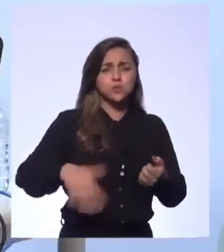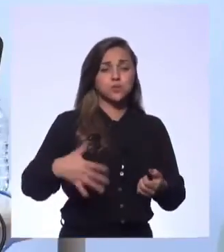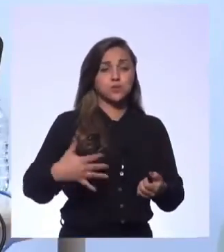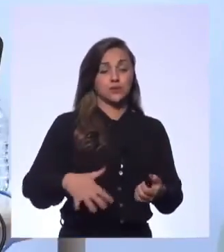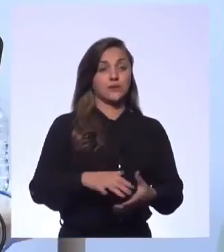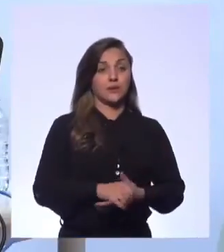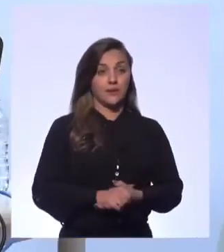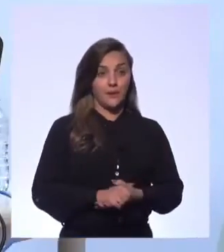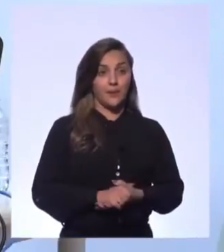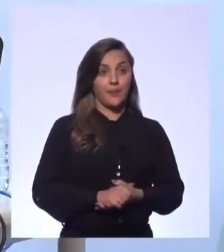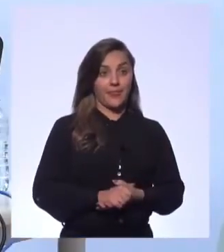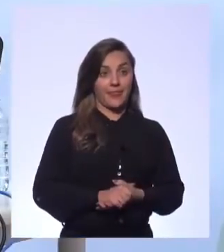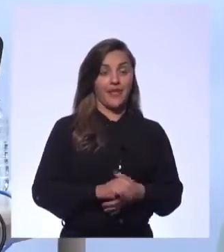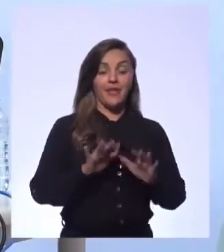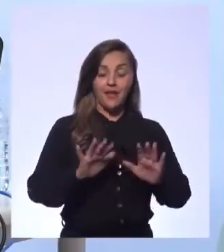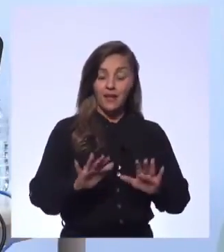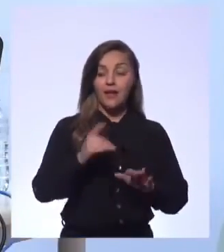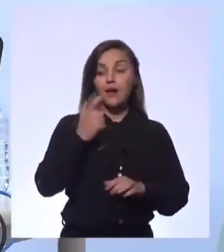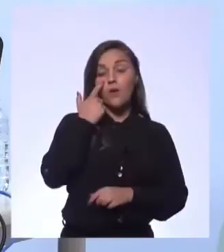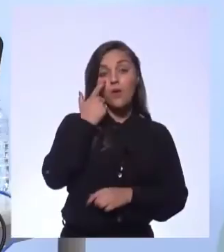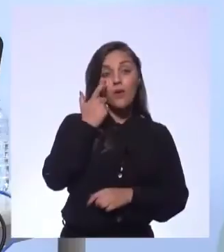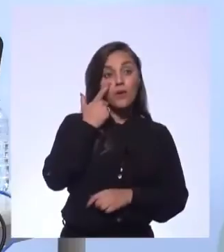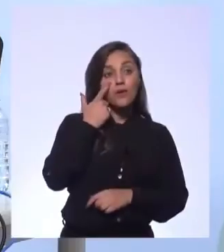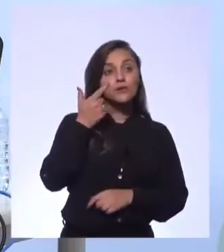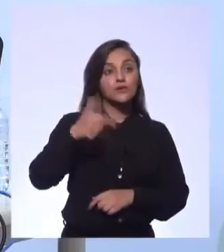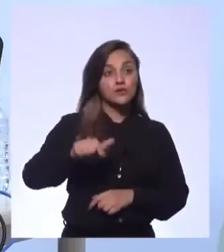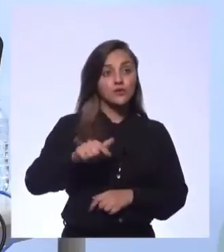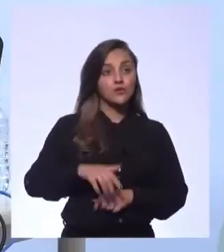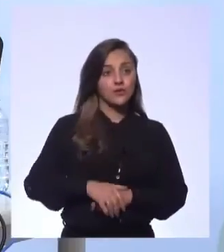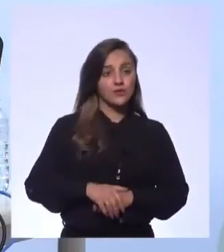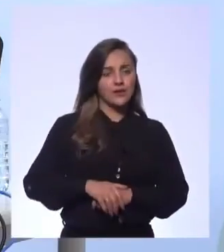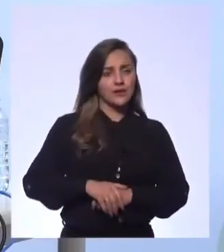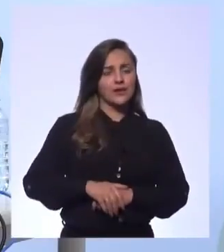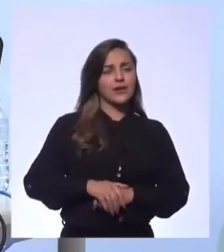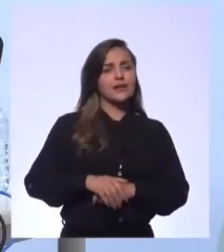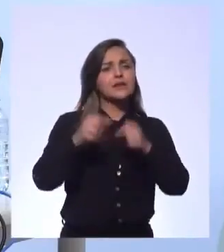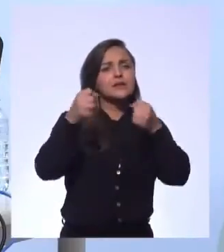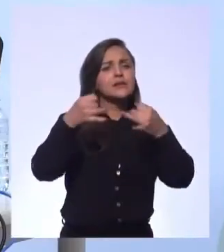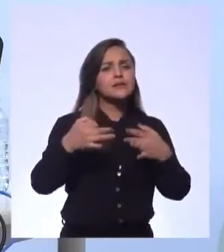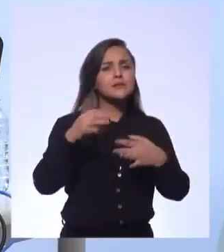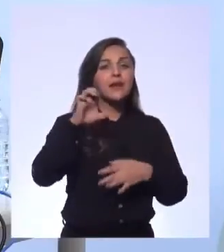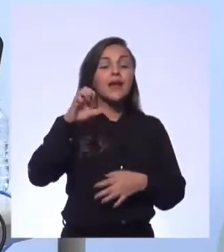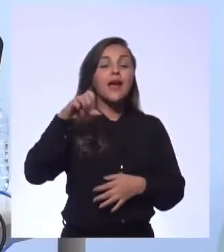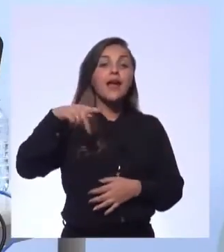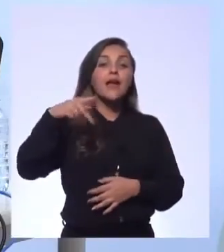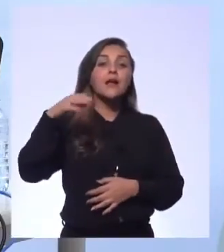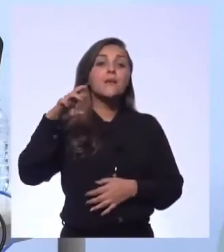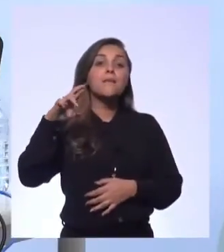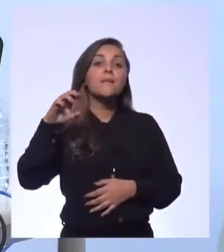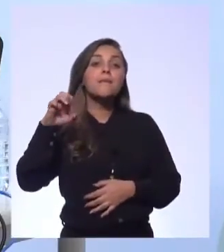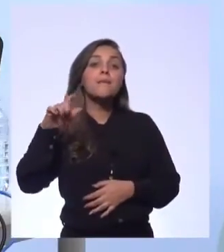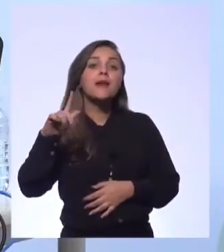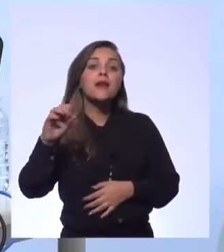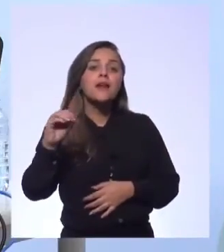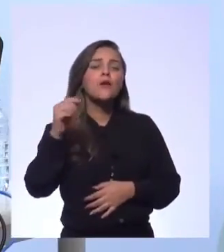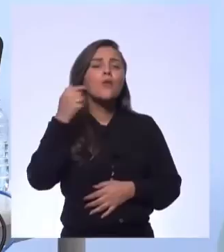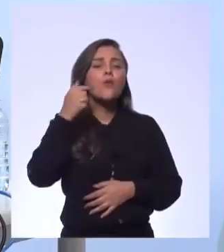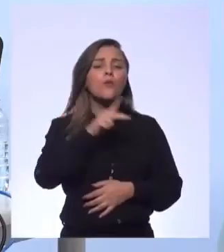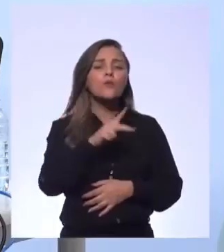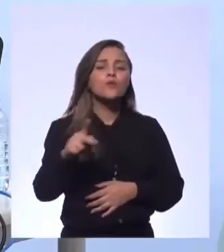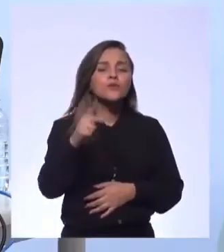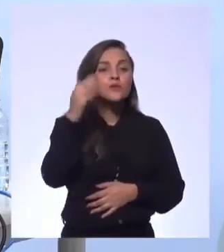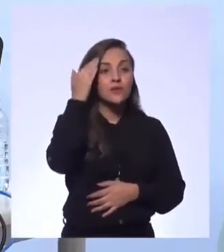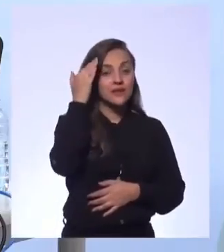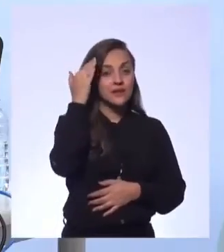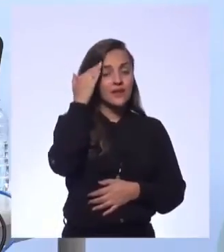questão é assim, é a forma, novamente, quando a gente fala da coisa do emprego, o professor, quando ele entende qual é o grande propósito e o grande